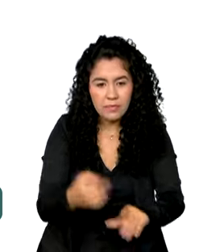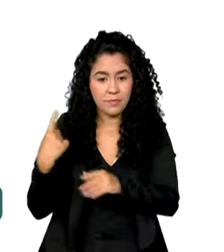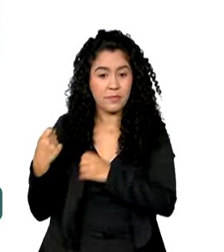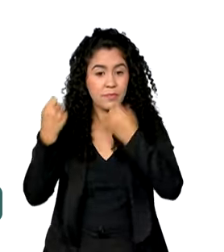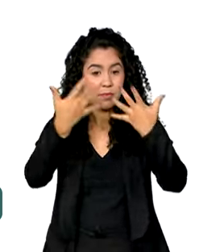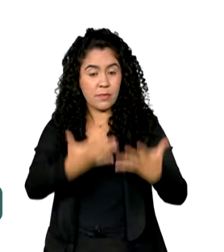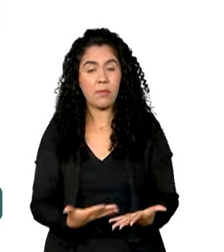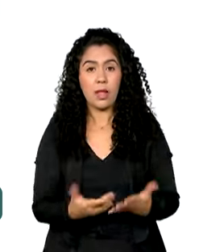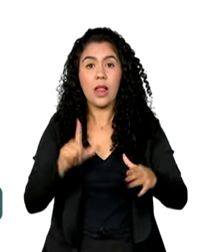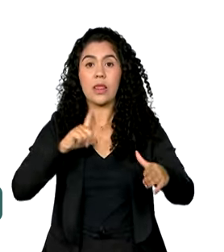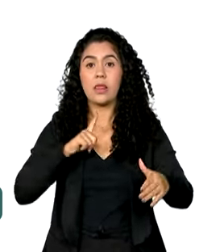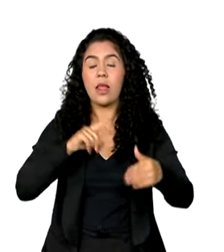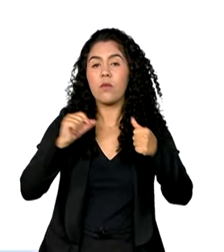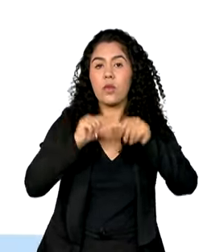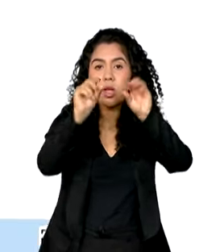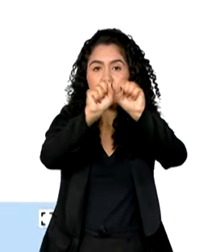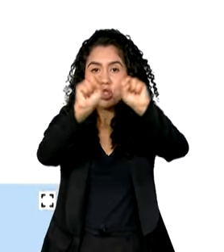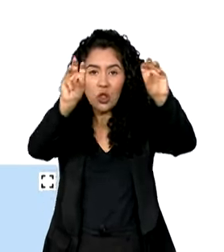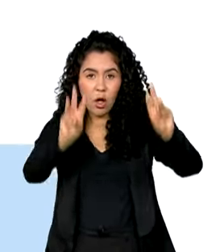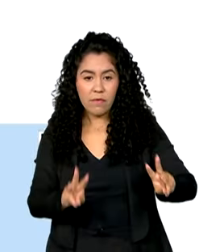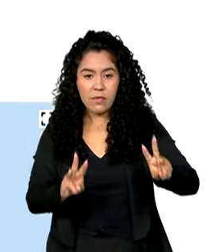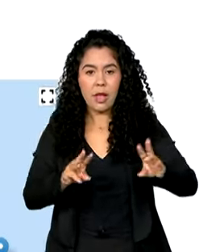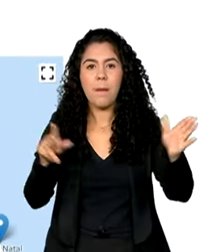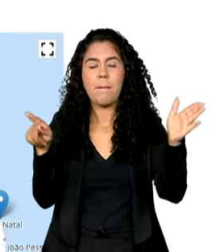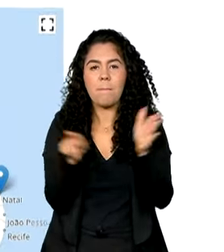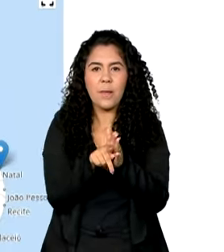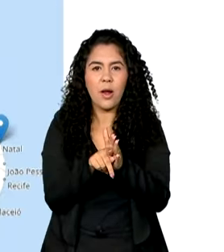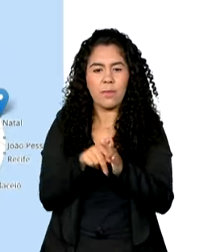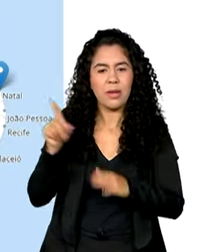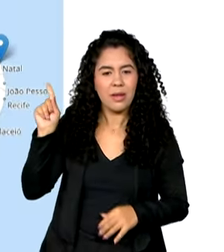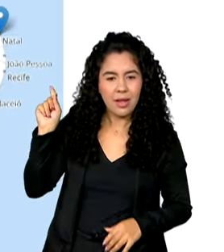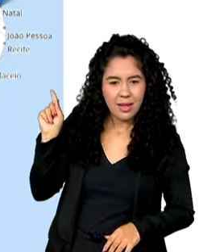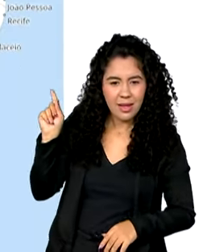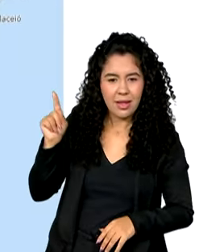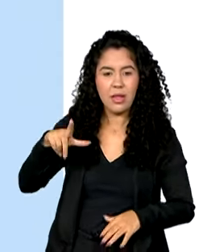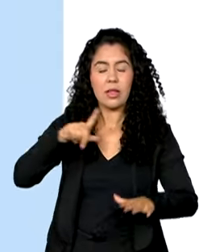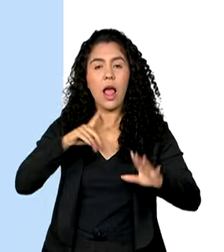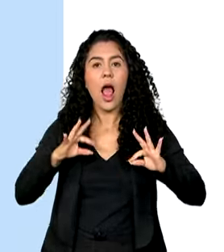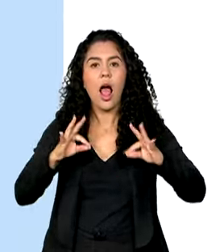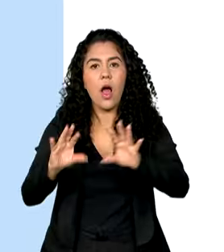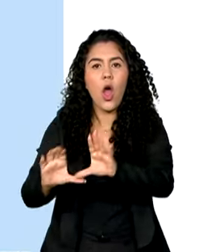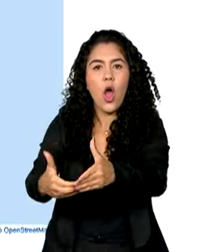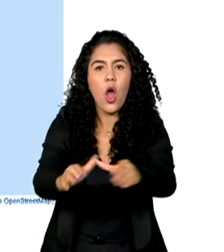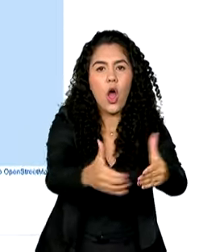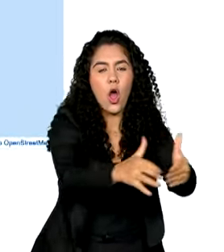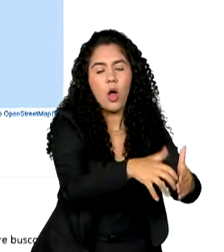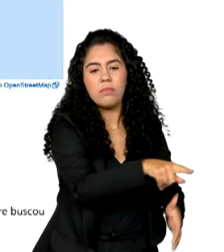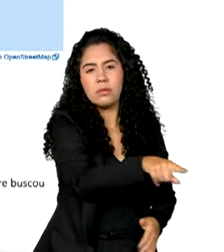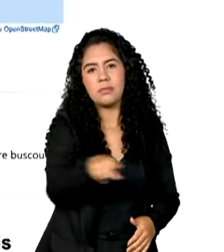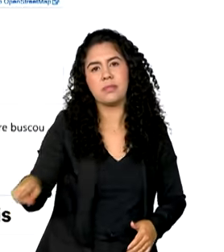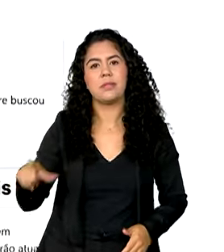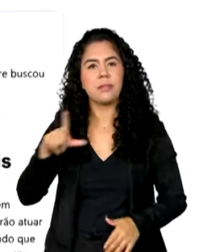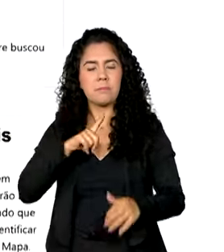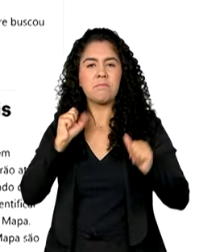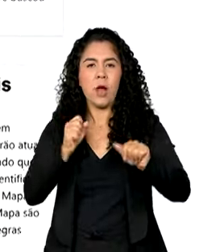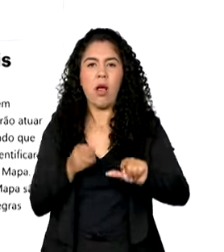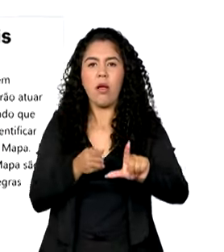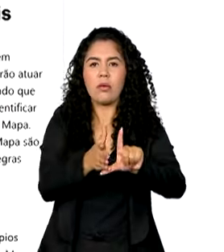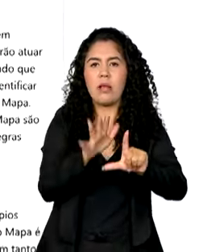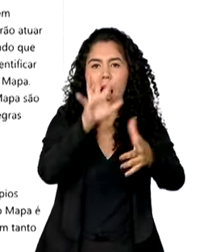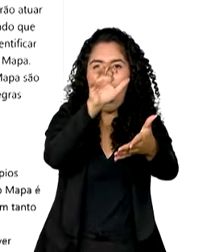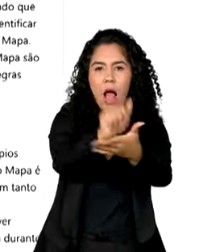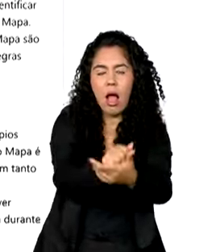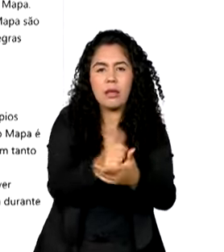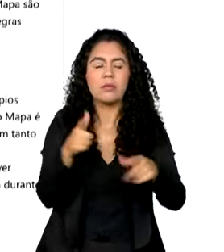o mesmo software da Wikipédia. Assim, cada movimento social tem espaço para fazer o próprio cadastro e